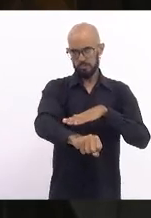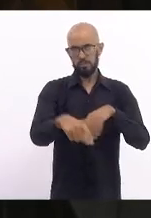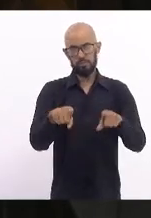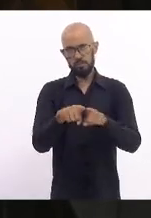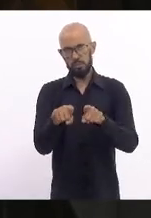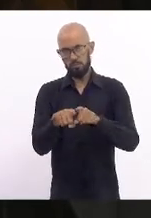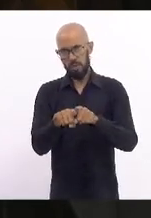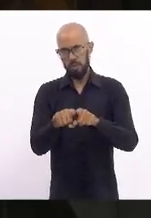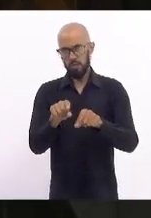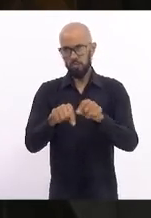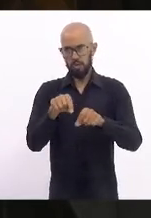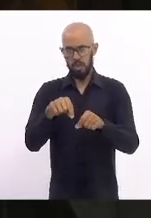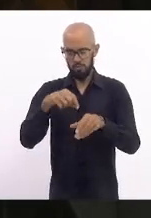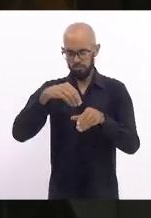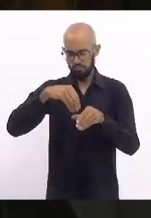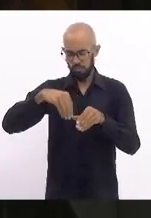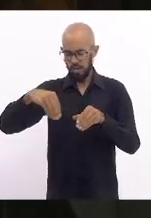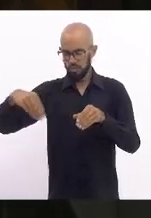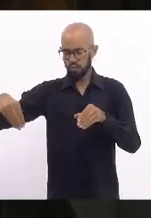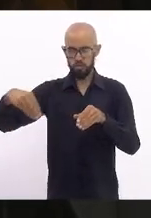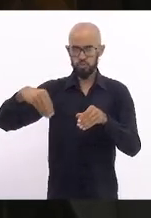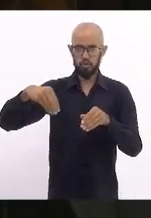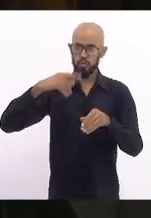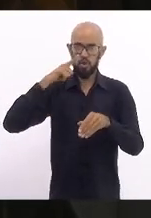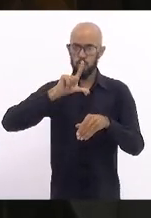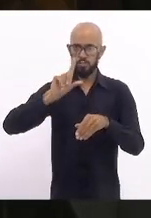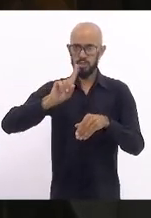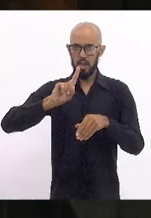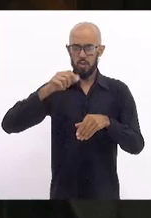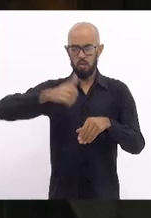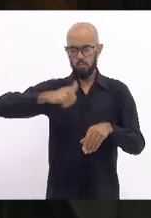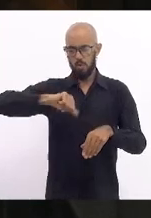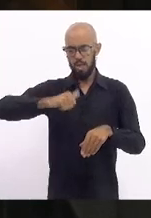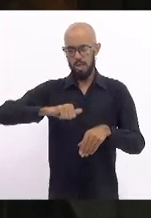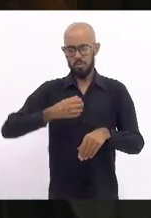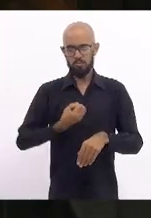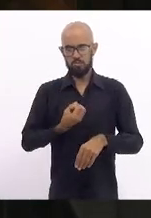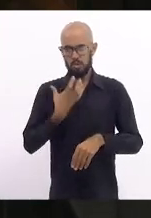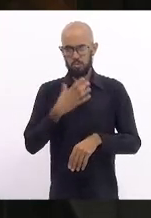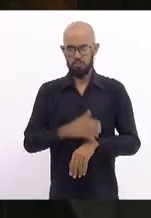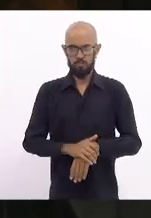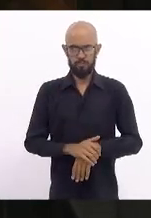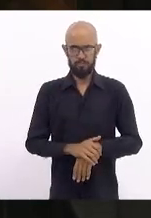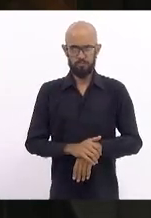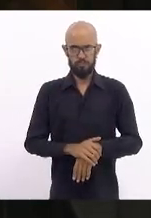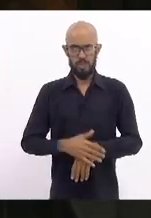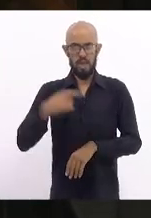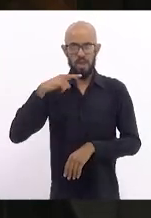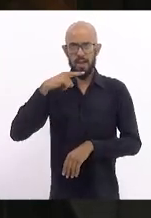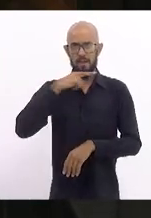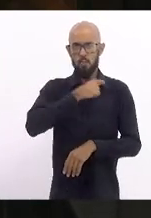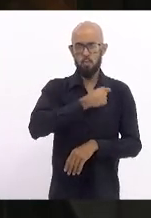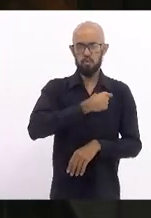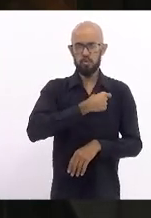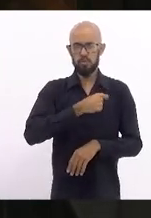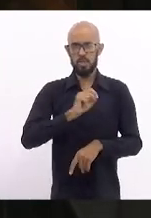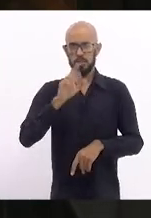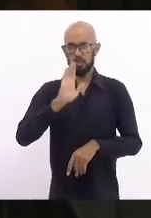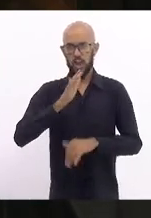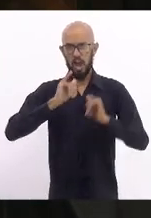plantio não se dá com a qualidade e o vigor devido. A Rússia já avisou